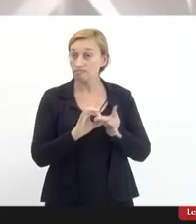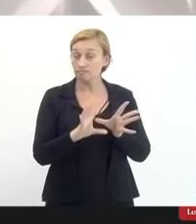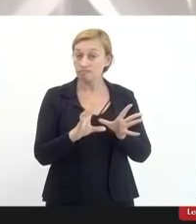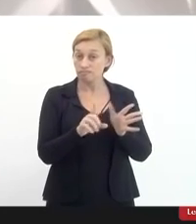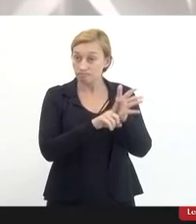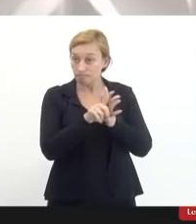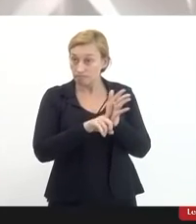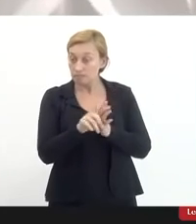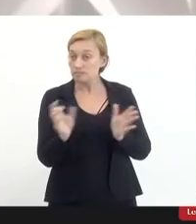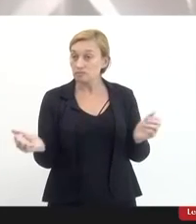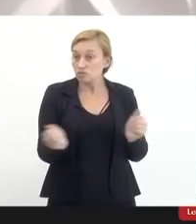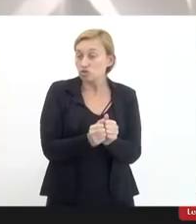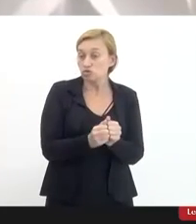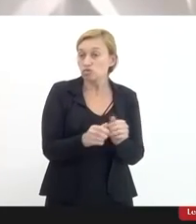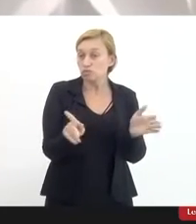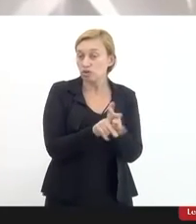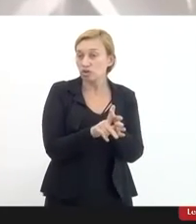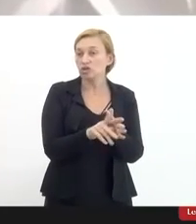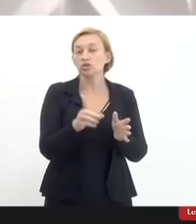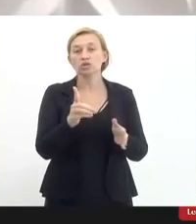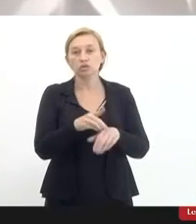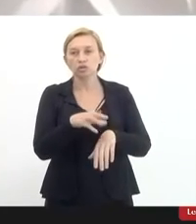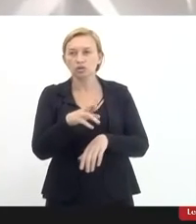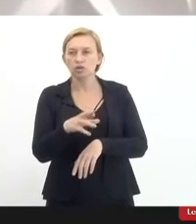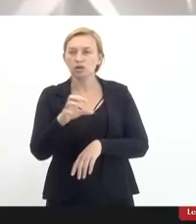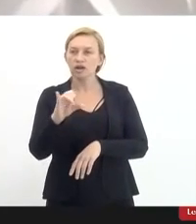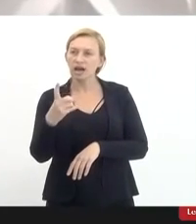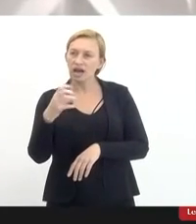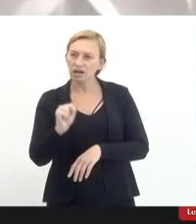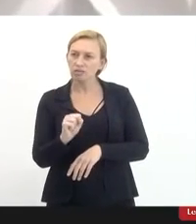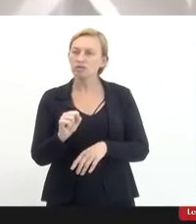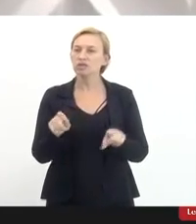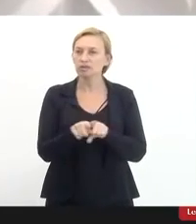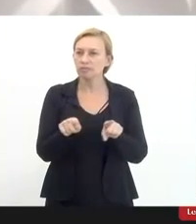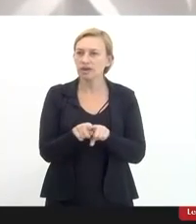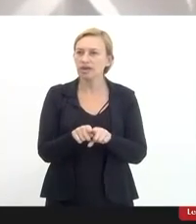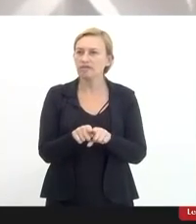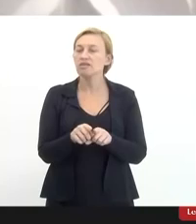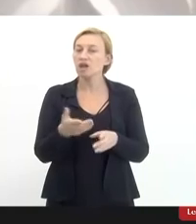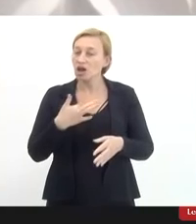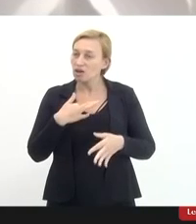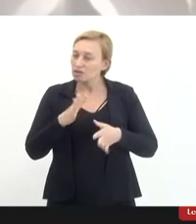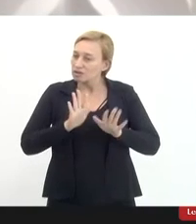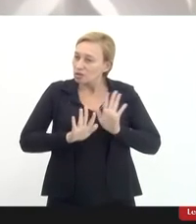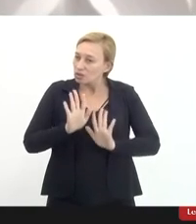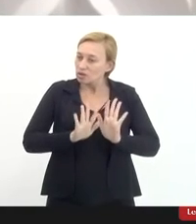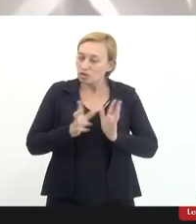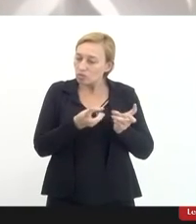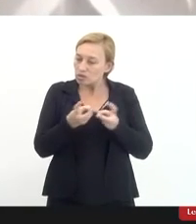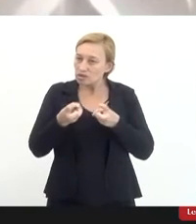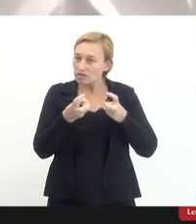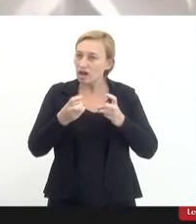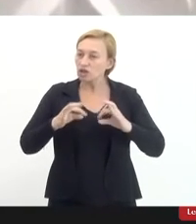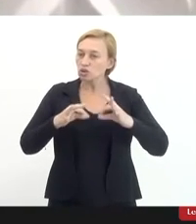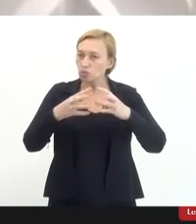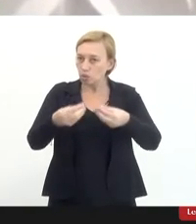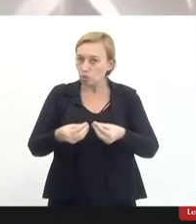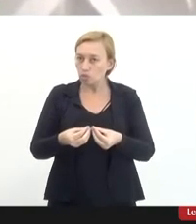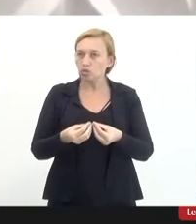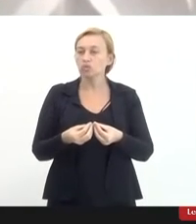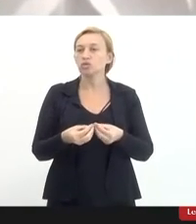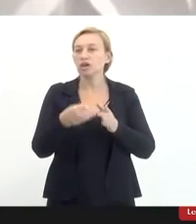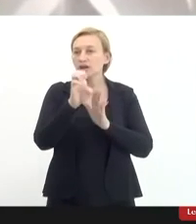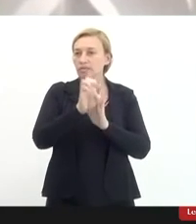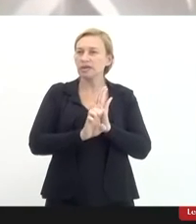anais aí junto ao projeto doutor Carlos Eduardo também vai fazer mas vou ter o cuidado de fazer essa observação da